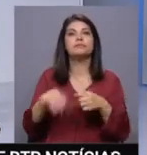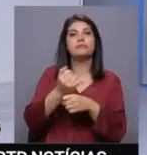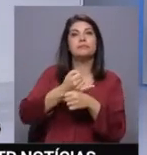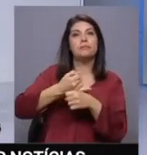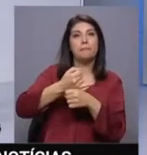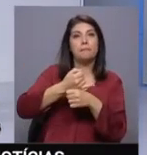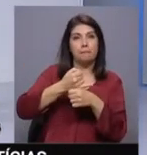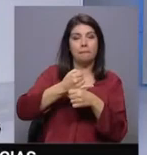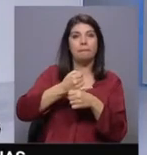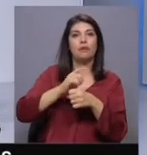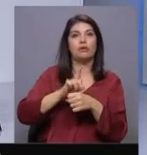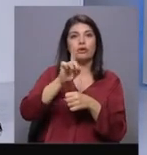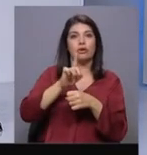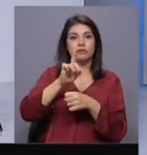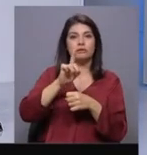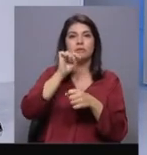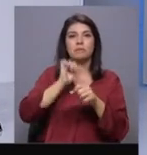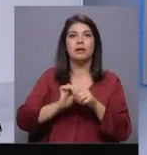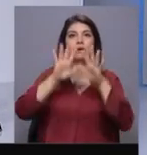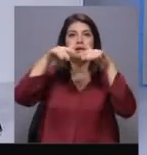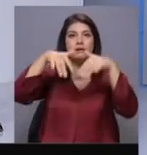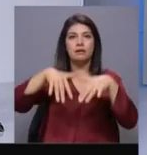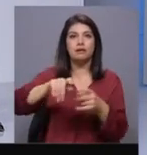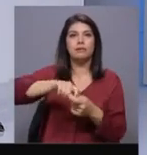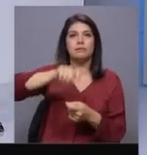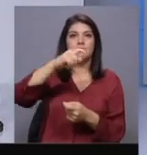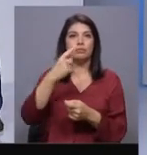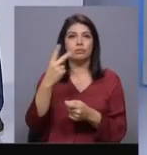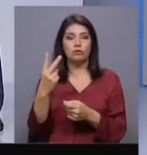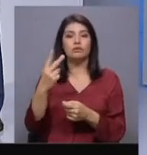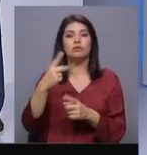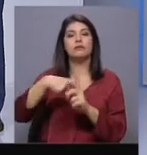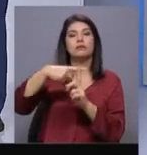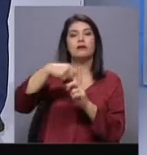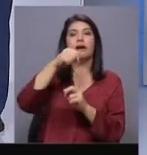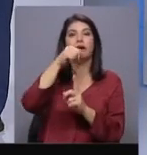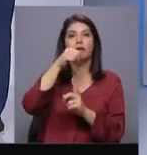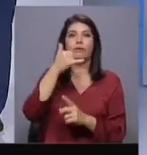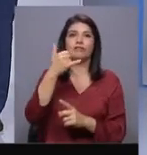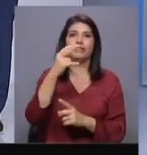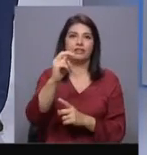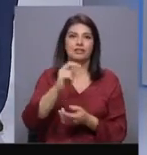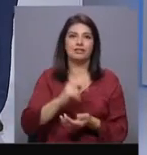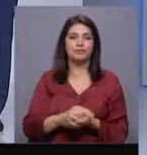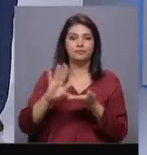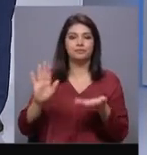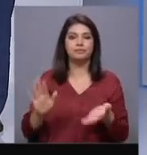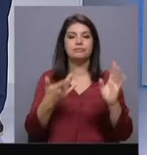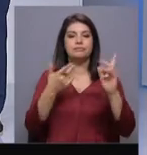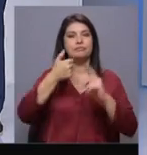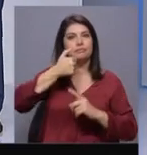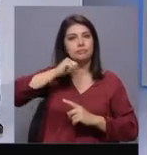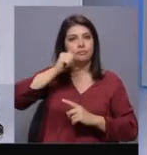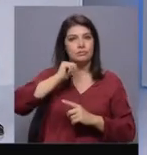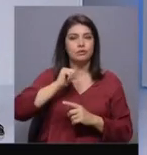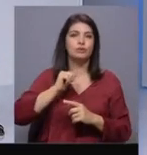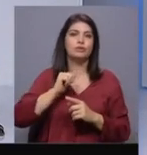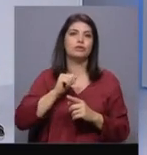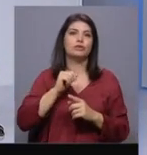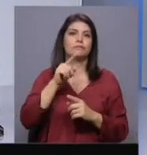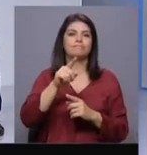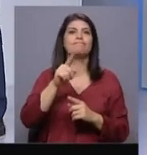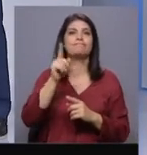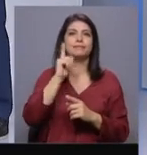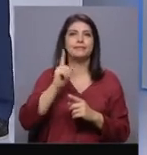1 a 2 metros, temperatura de água do mar a 23 graus Celsius. Para os Açores, aqui um dia com períodos de céu